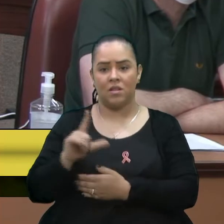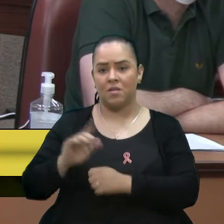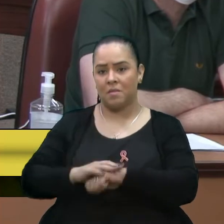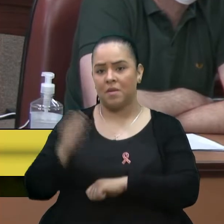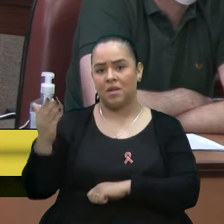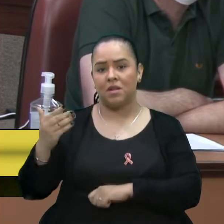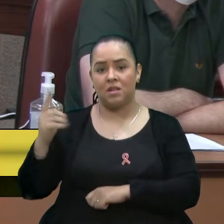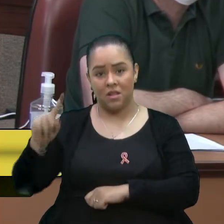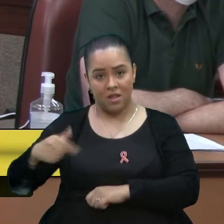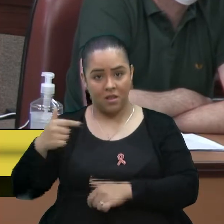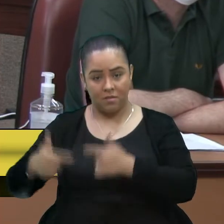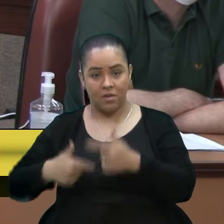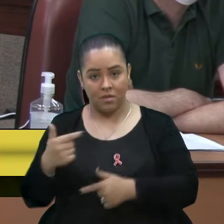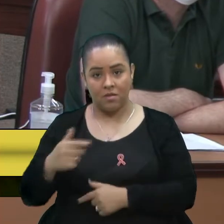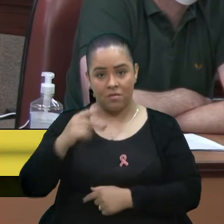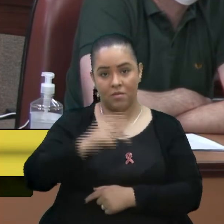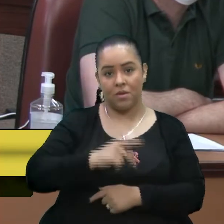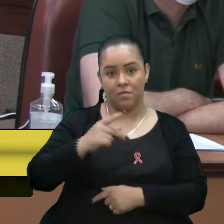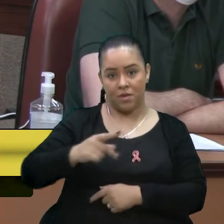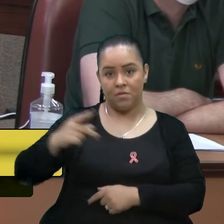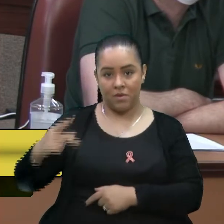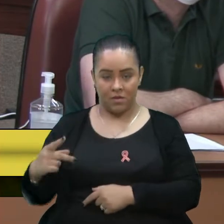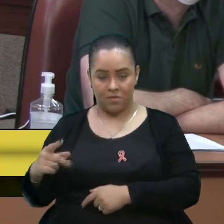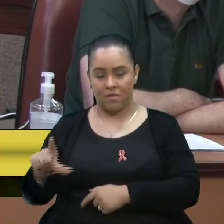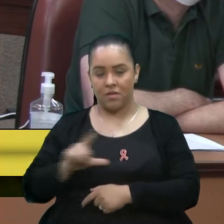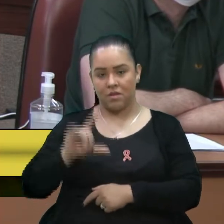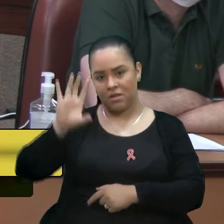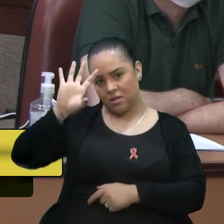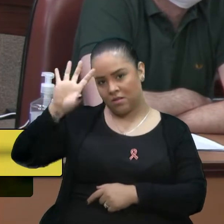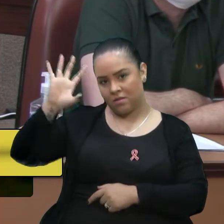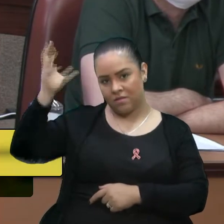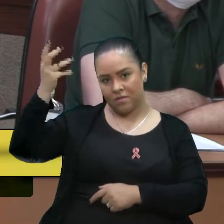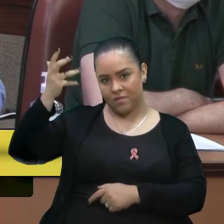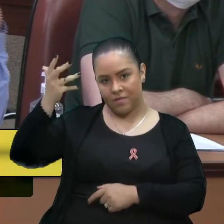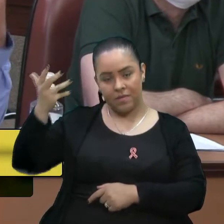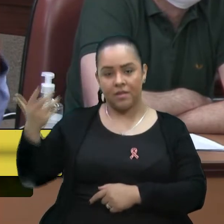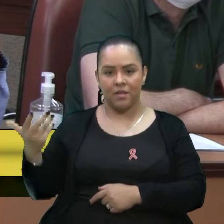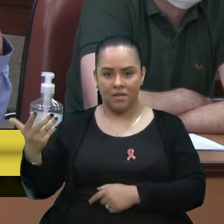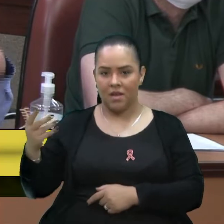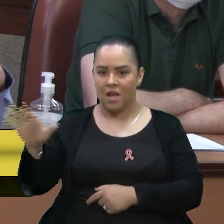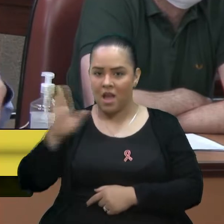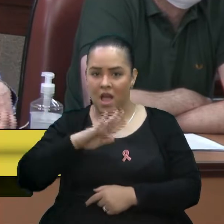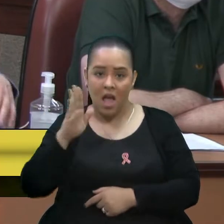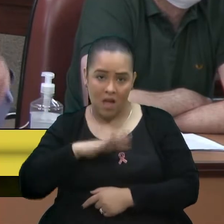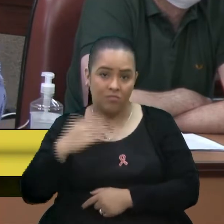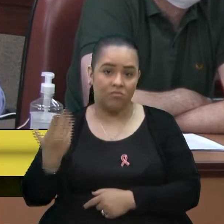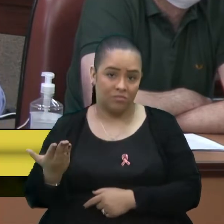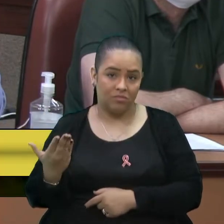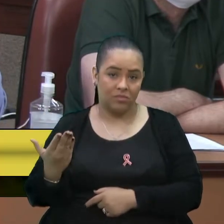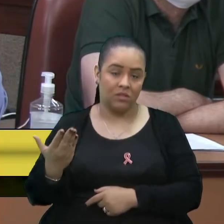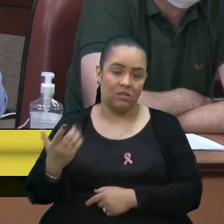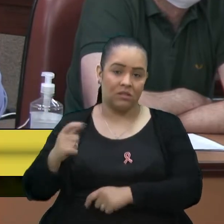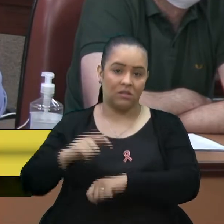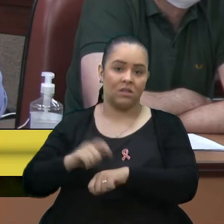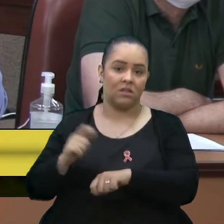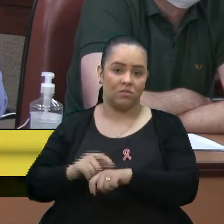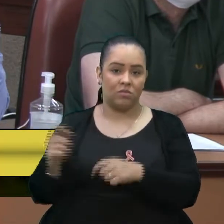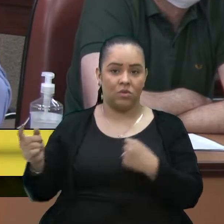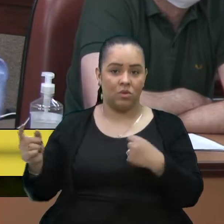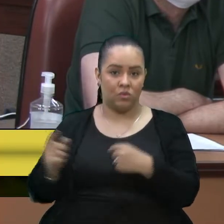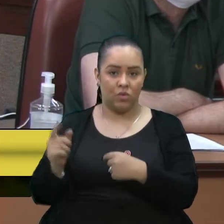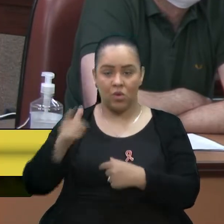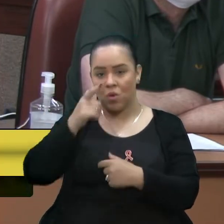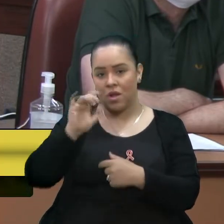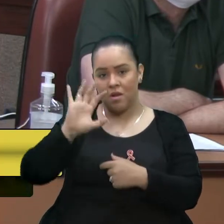trabalhando. Então as PPPs vão trazer essa solução quase rápida, vamos dizer assim, a curto prazo e será a